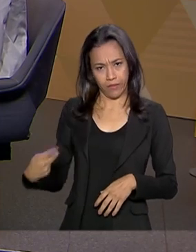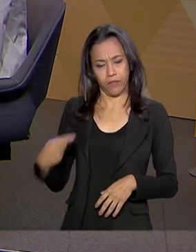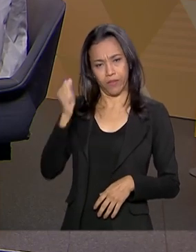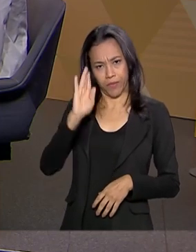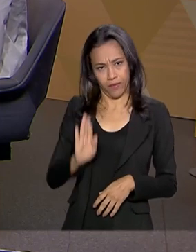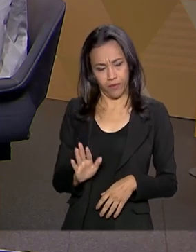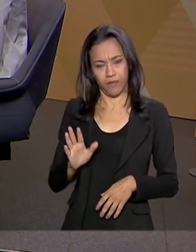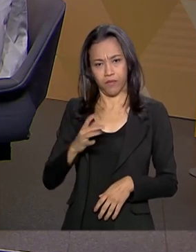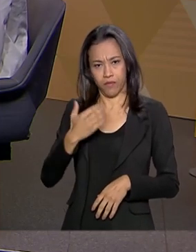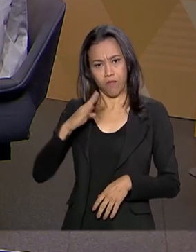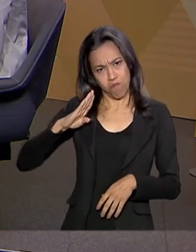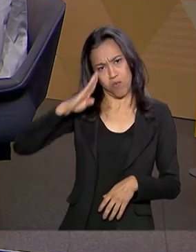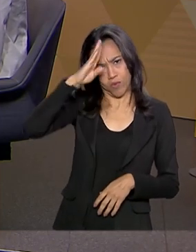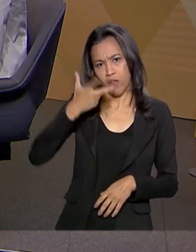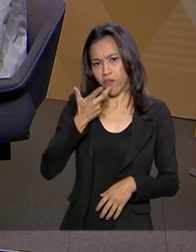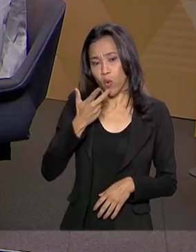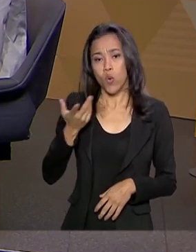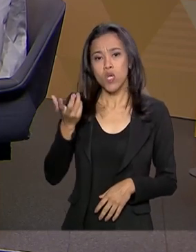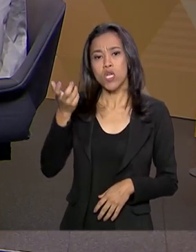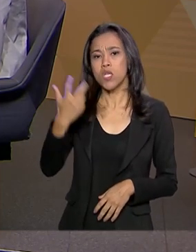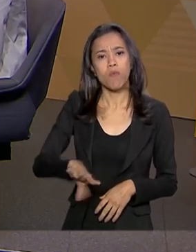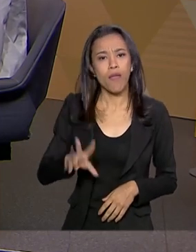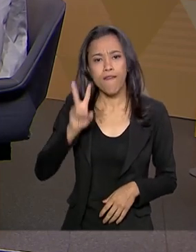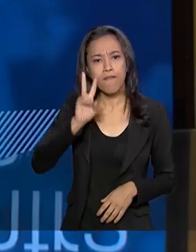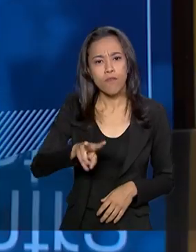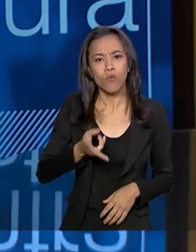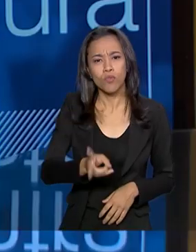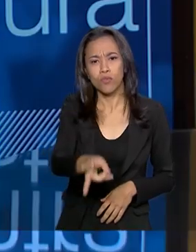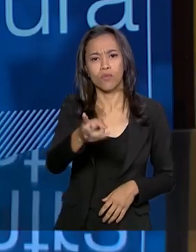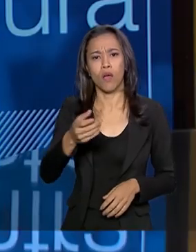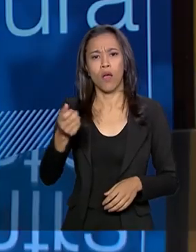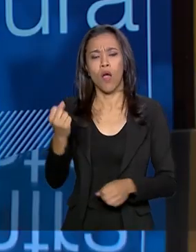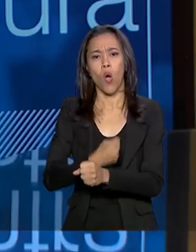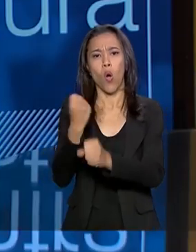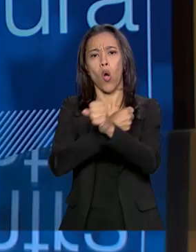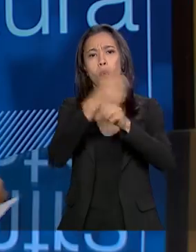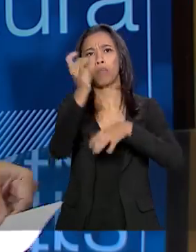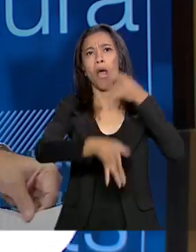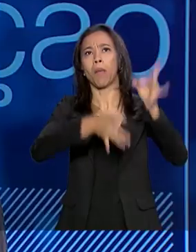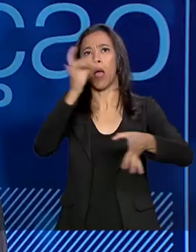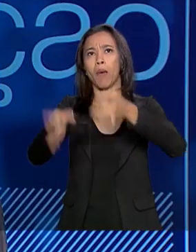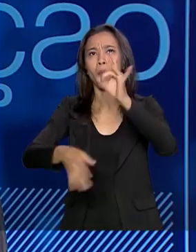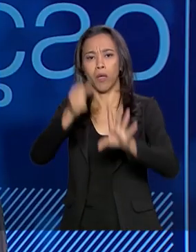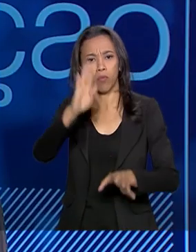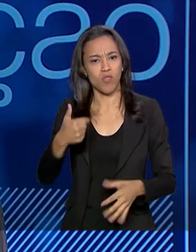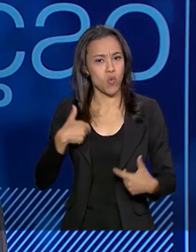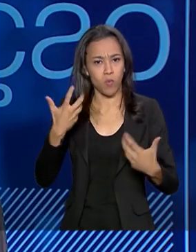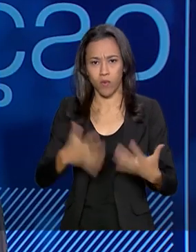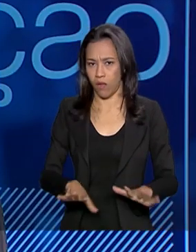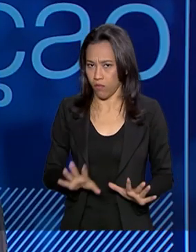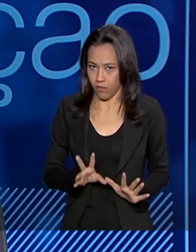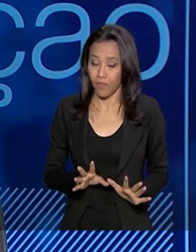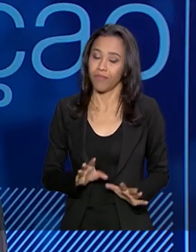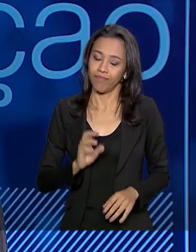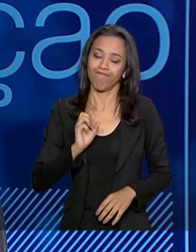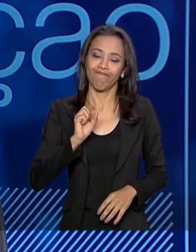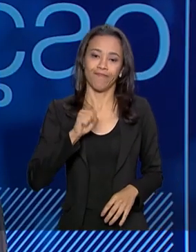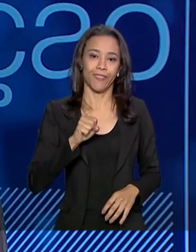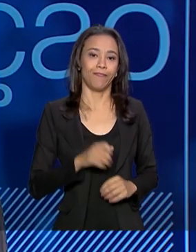disse muitas vezes que ele não quer ver obras paradas no Brasil, não é isso? Exato. Hoje, até pela